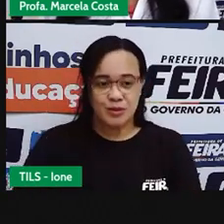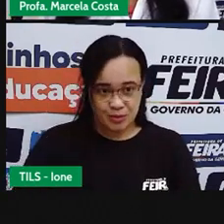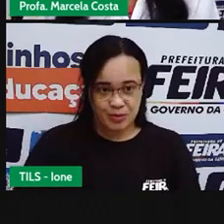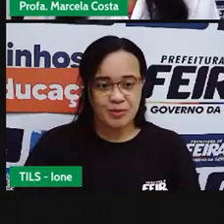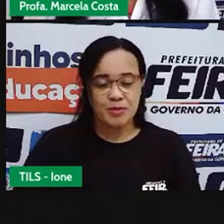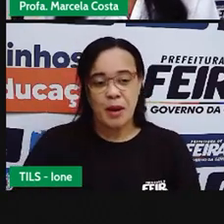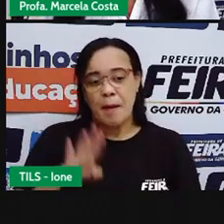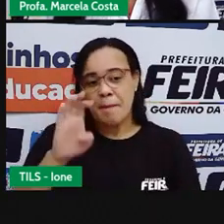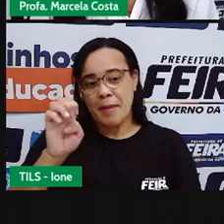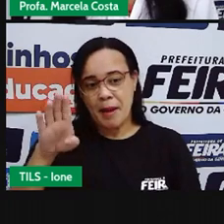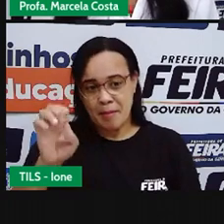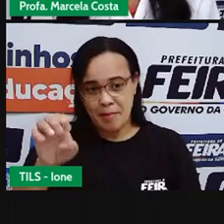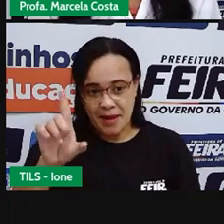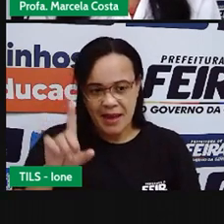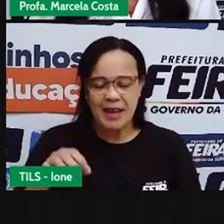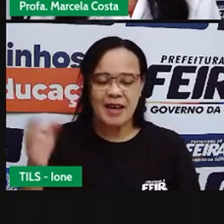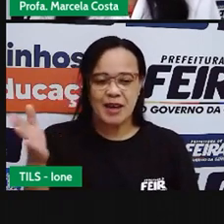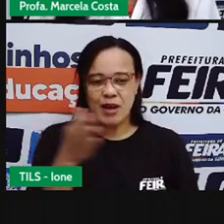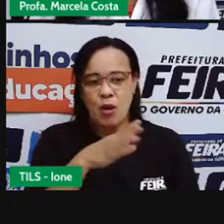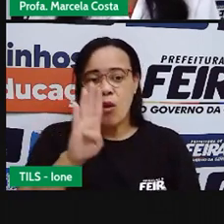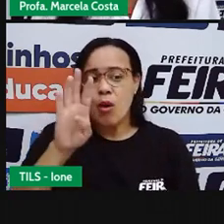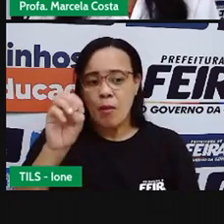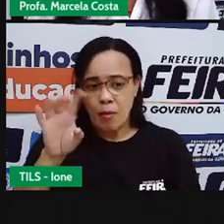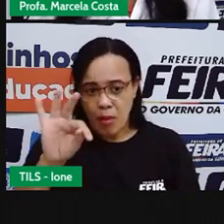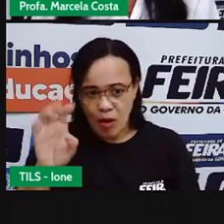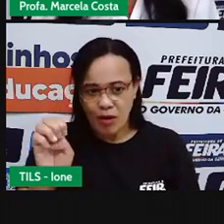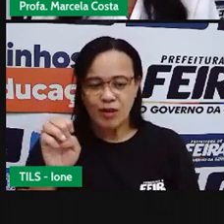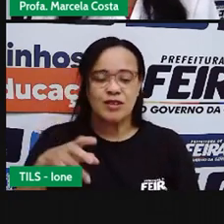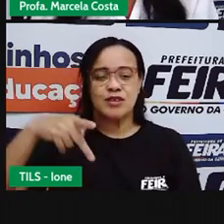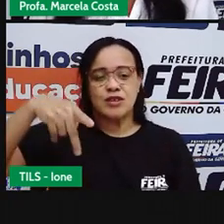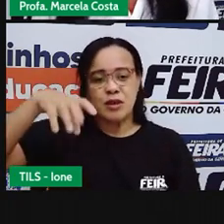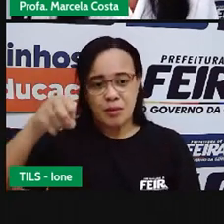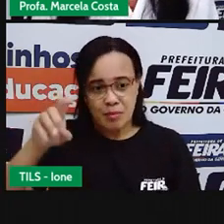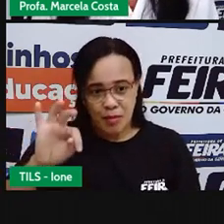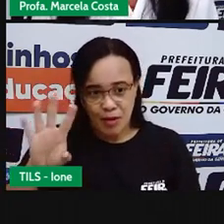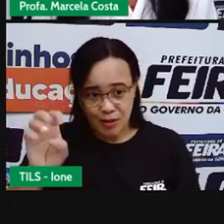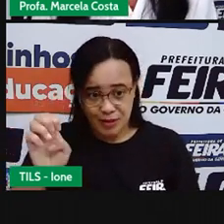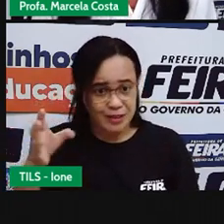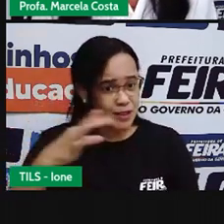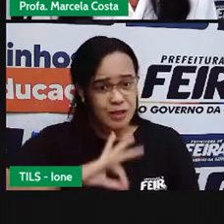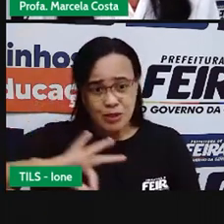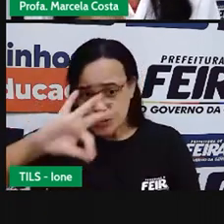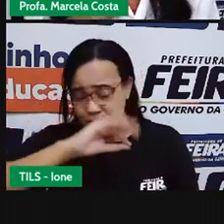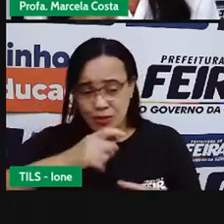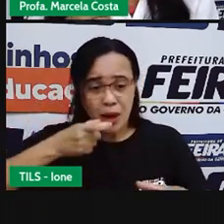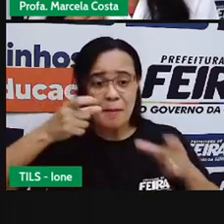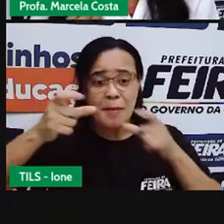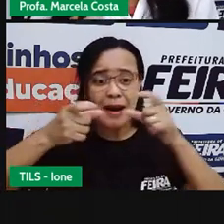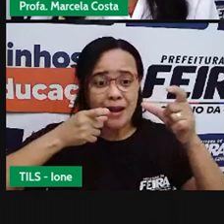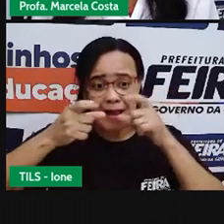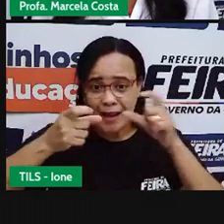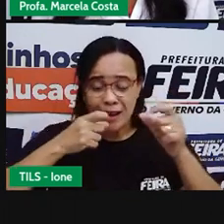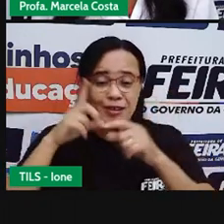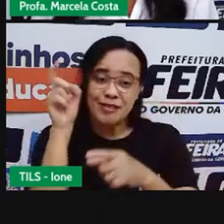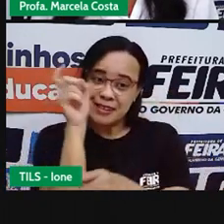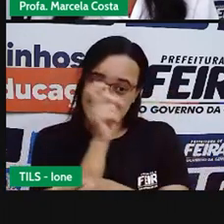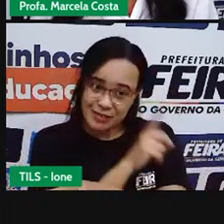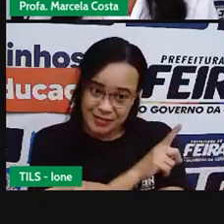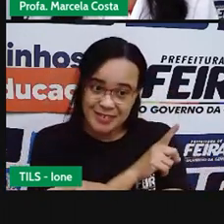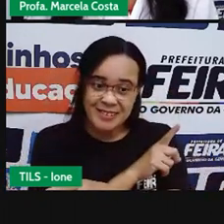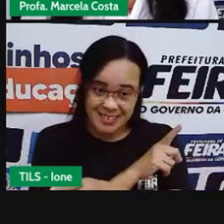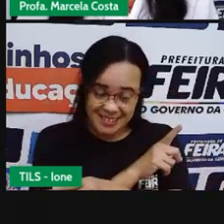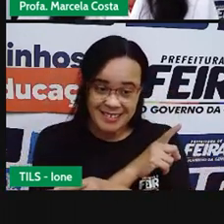E colocou o bode no pote. É realmente um trava